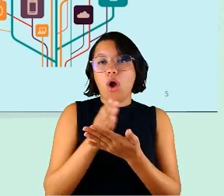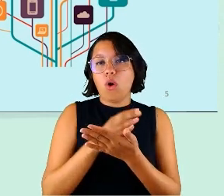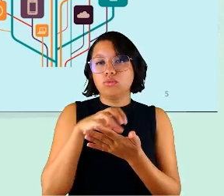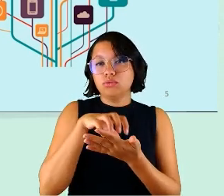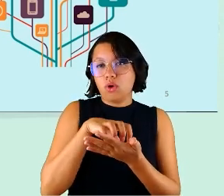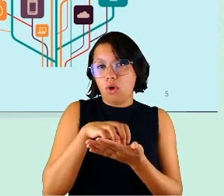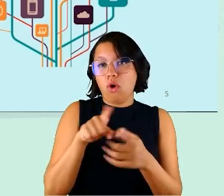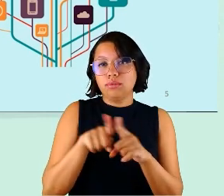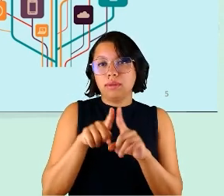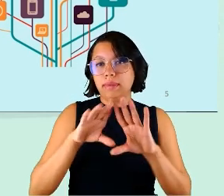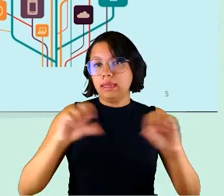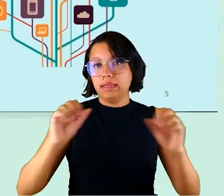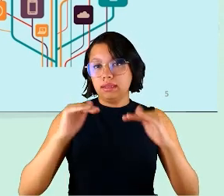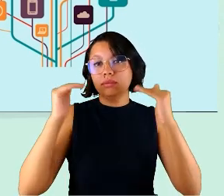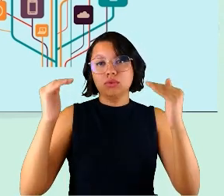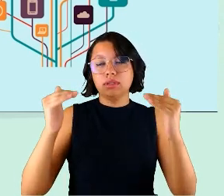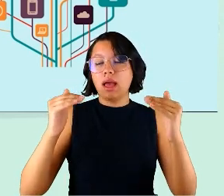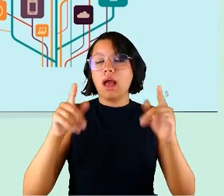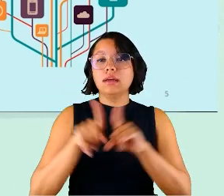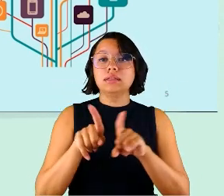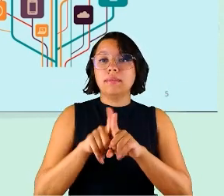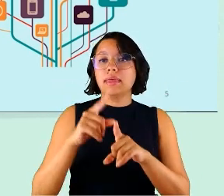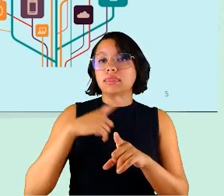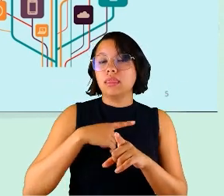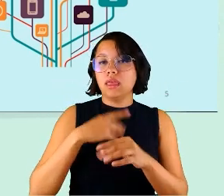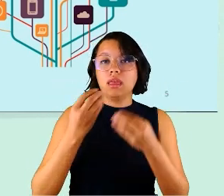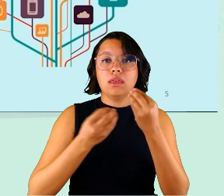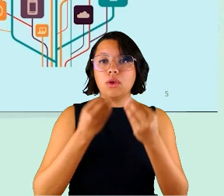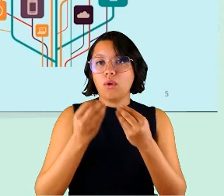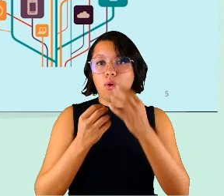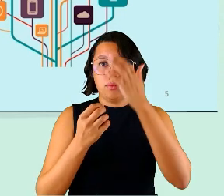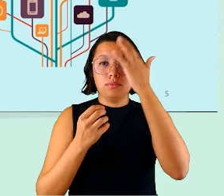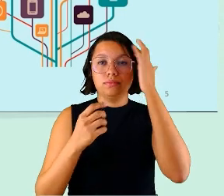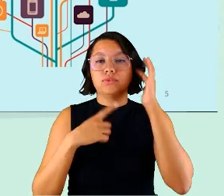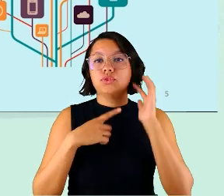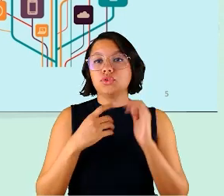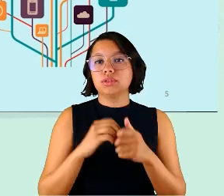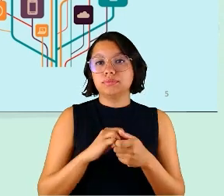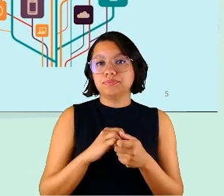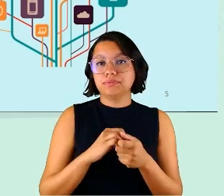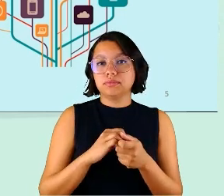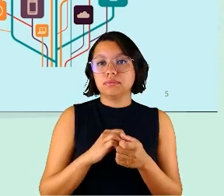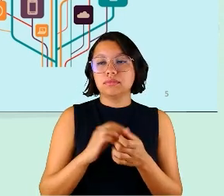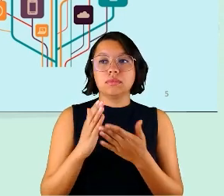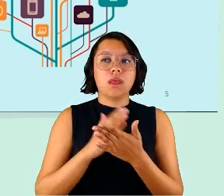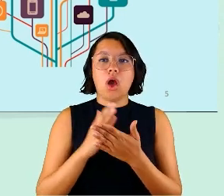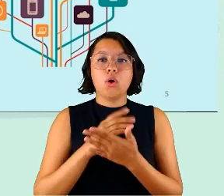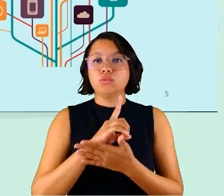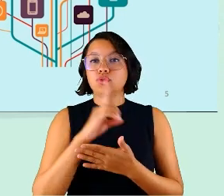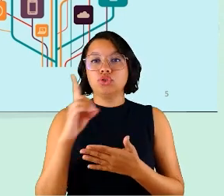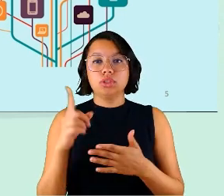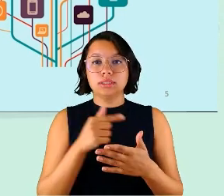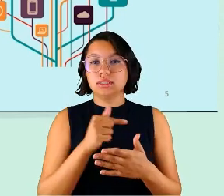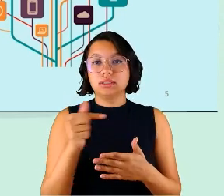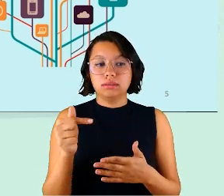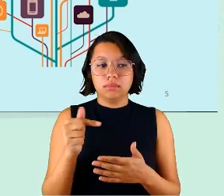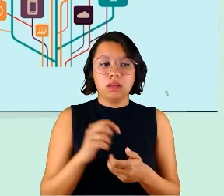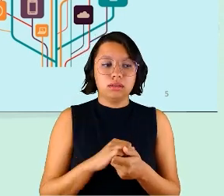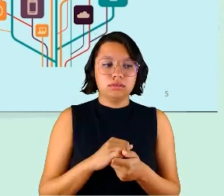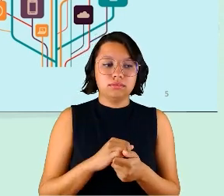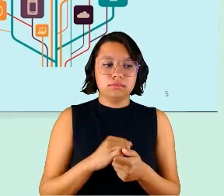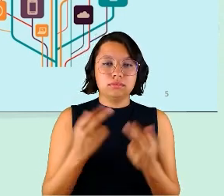até tribunais que eu já andei em que se tem condições, se tinha alguns dias da semana,